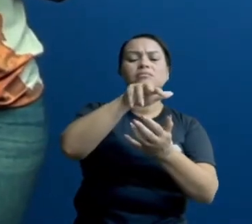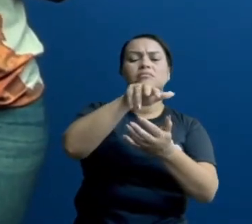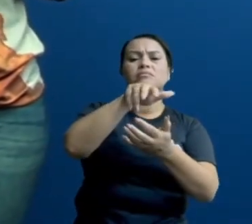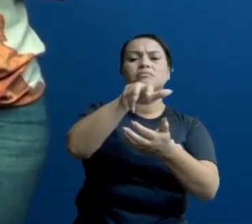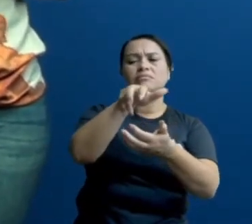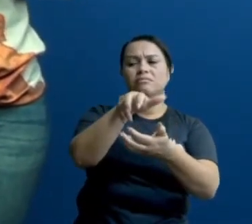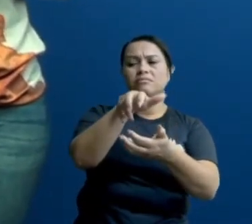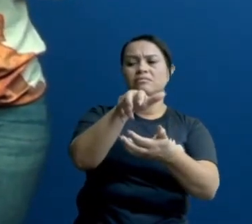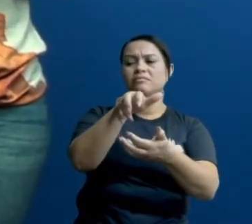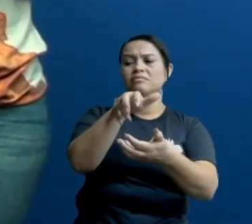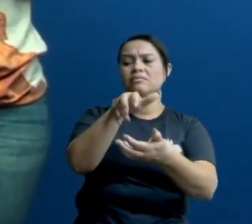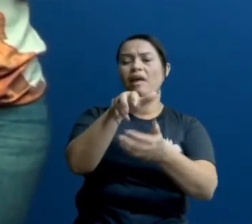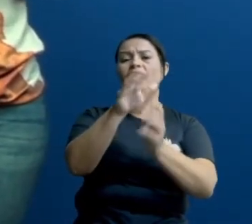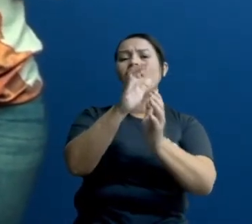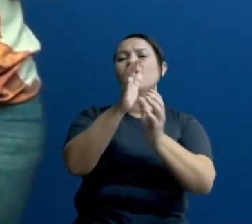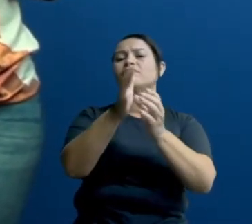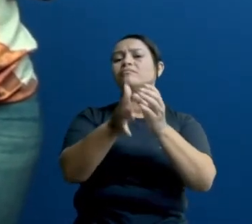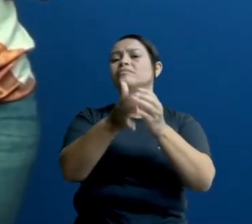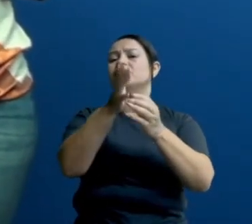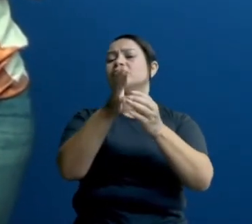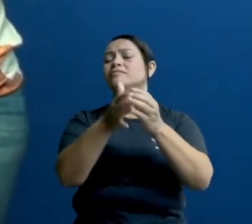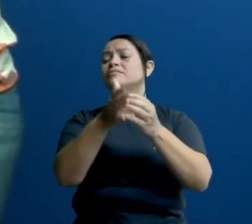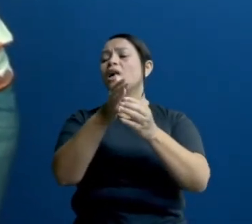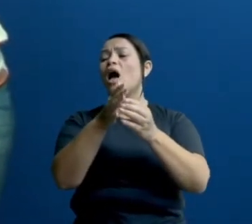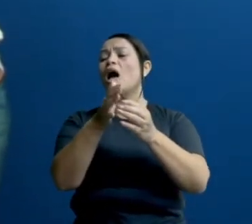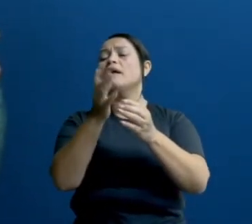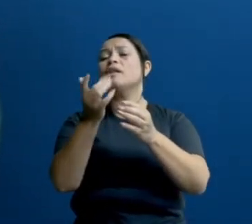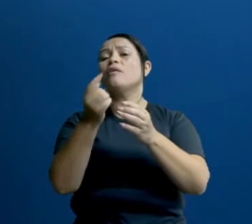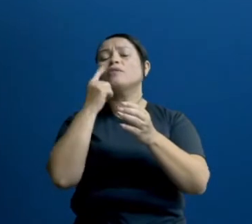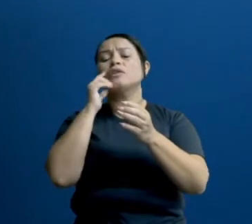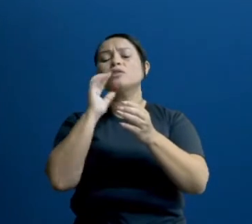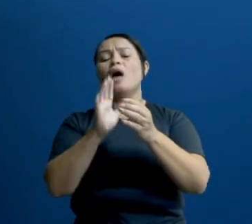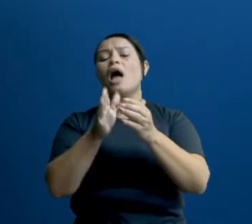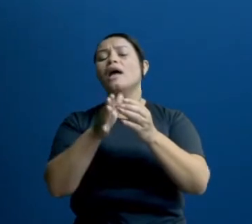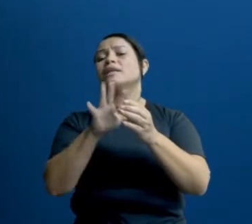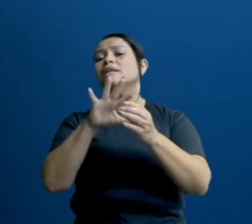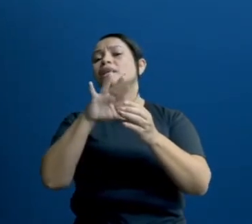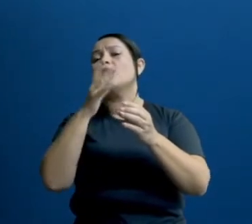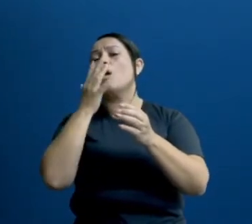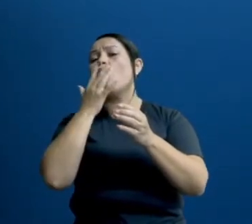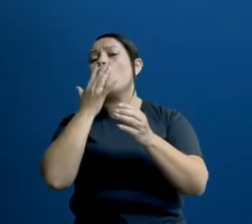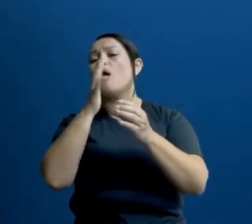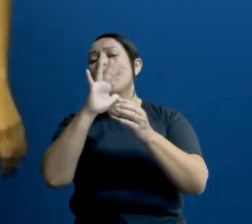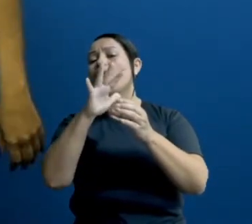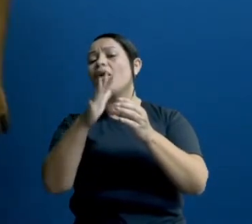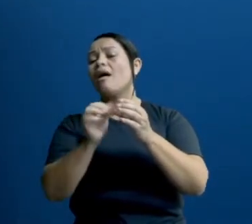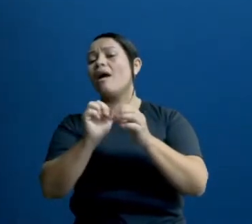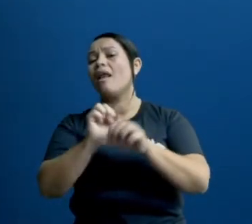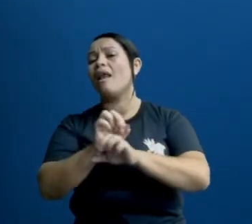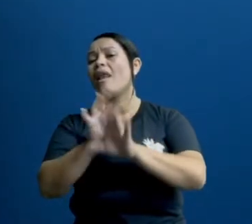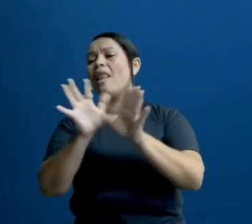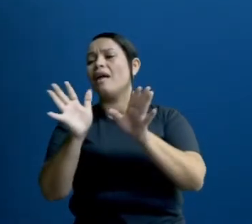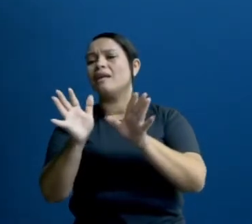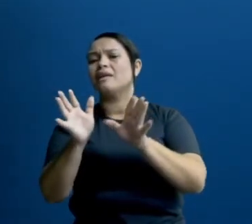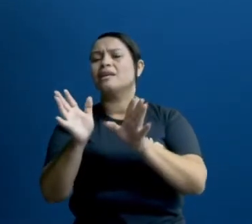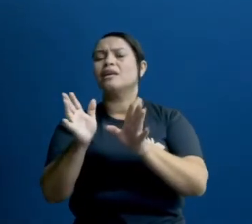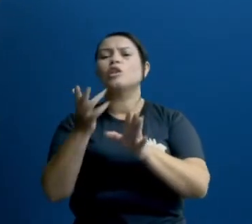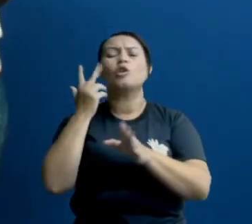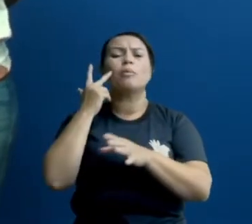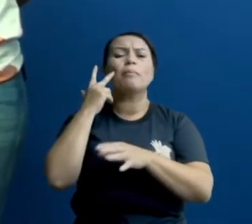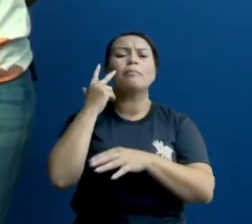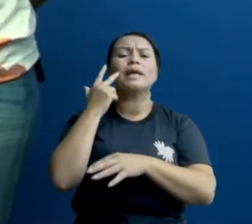Costuma nascer à meia-noite e a se pôr completamente ao meio-dia.